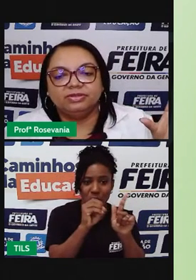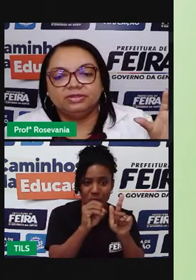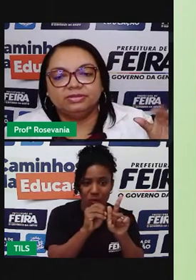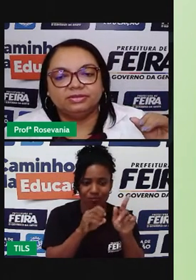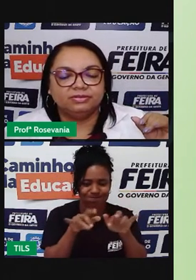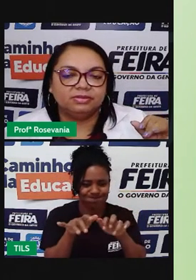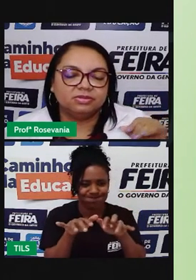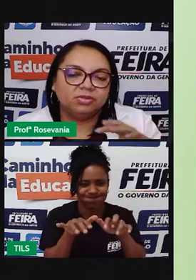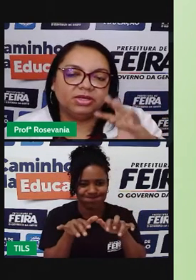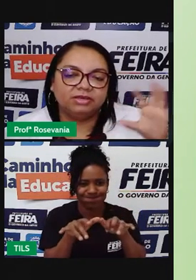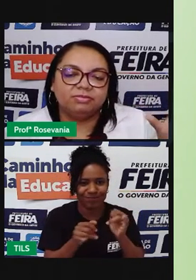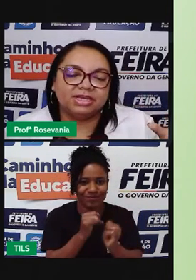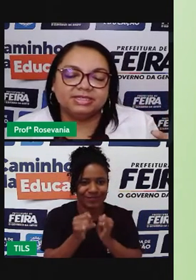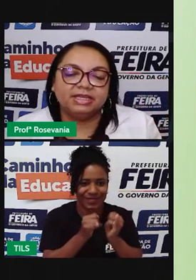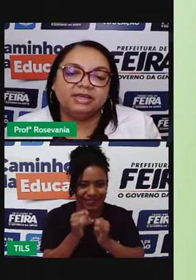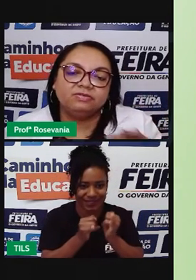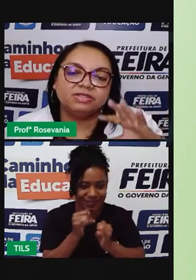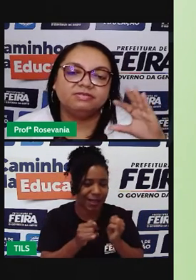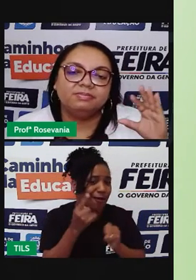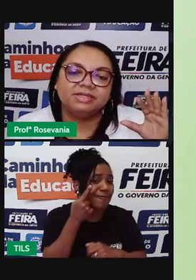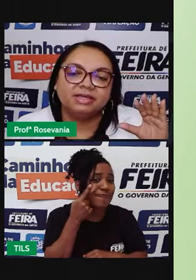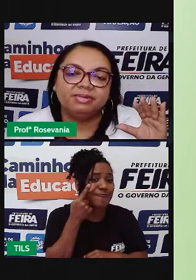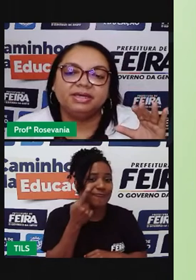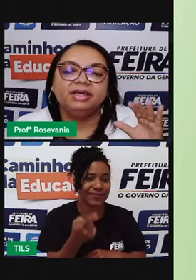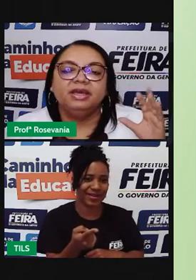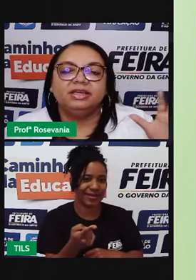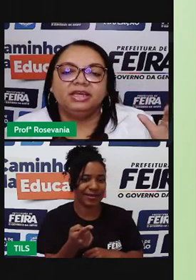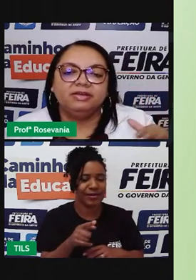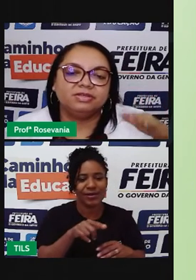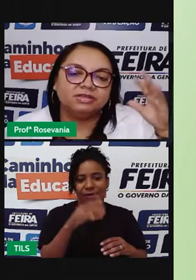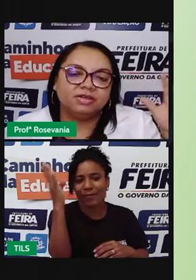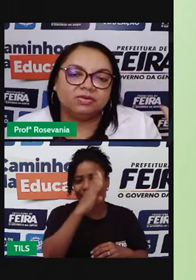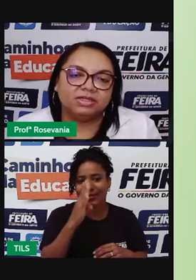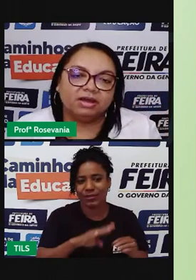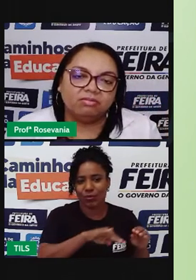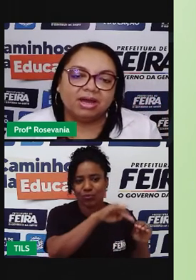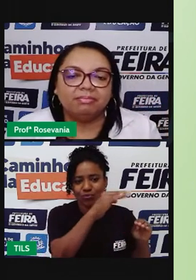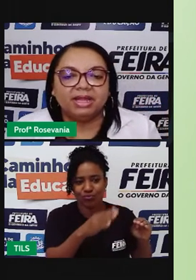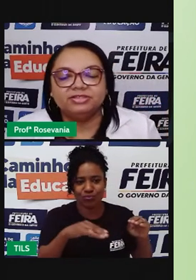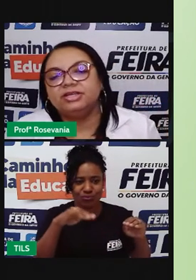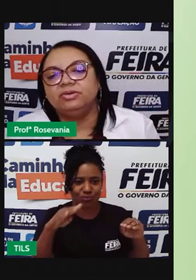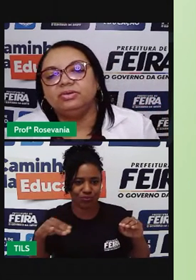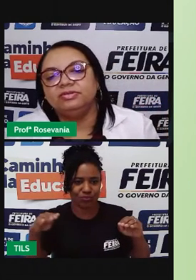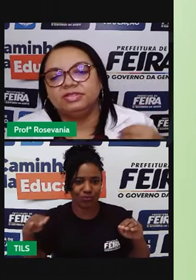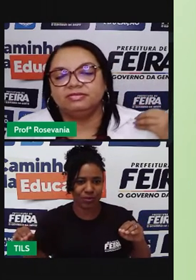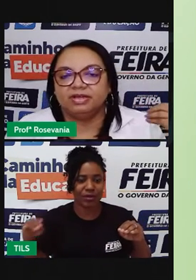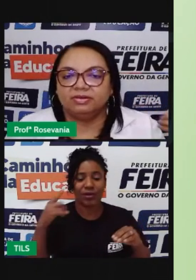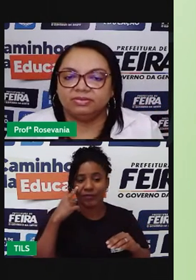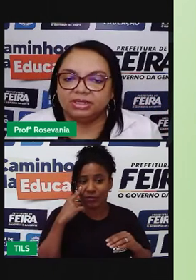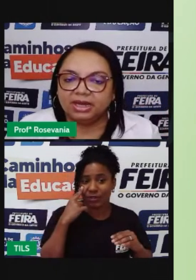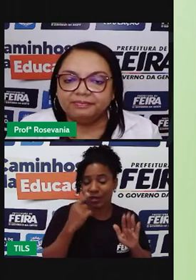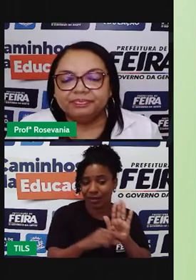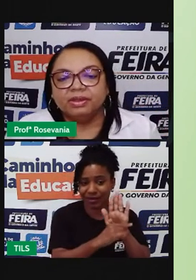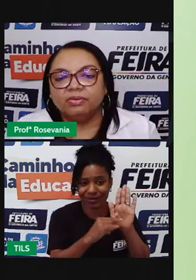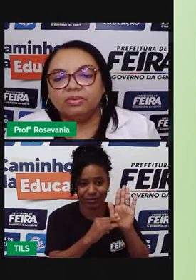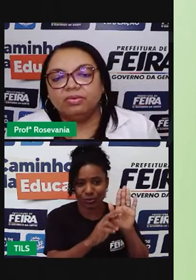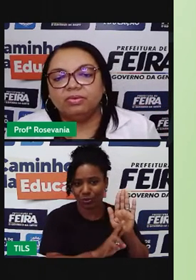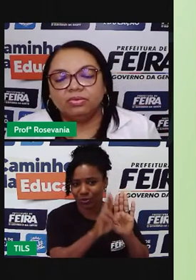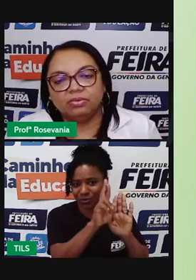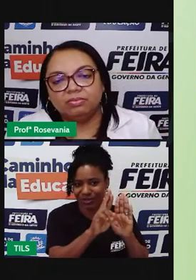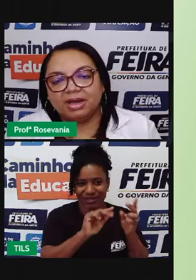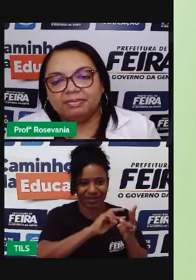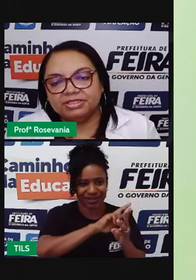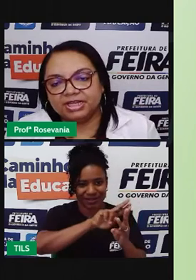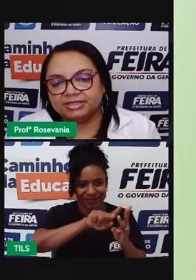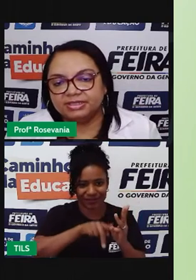relevo brasileiro, você vai perceber que você vai encontrar o mapa lá de Aroldo, você vai encontrar o